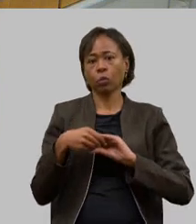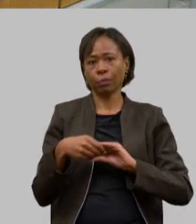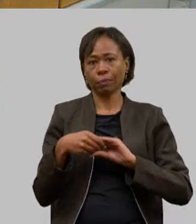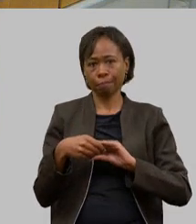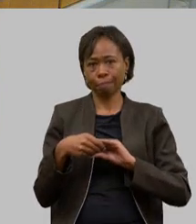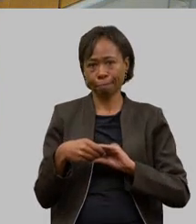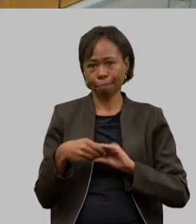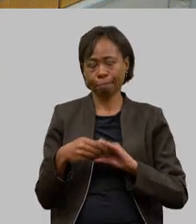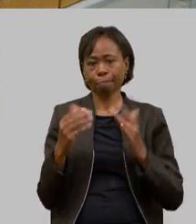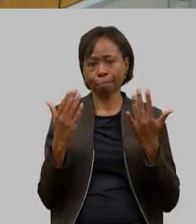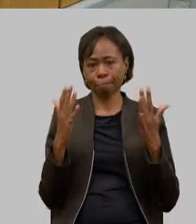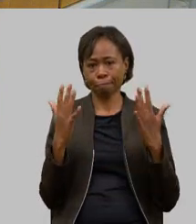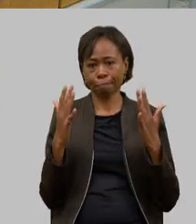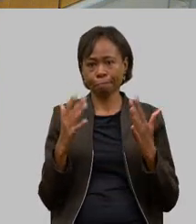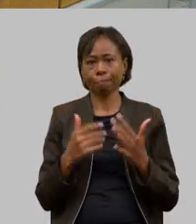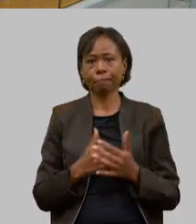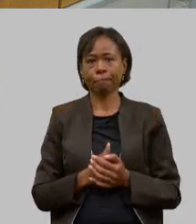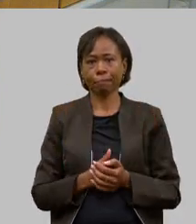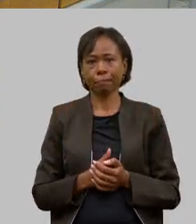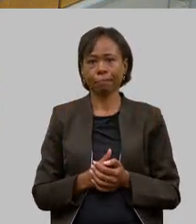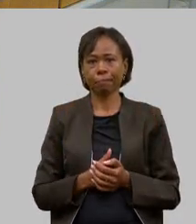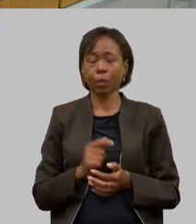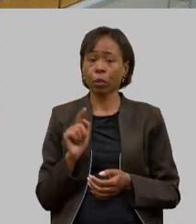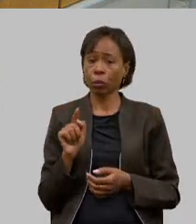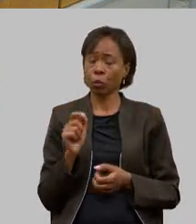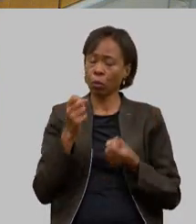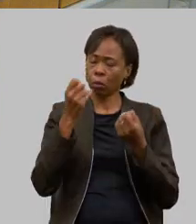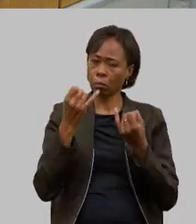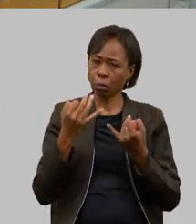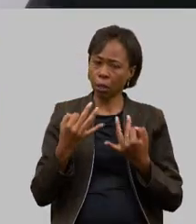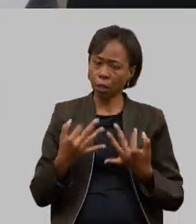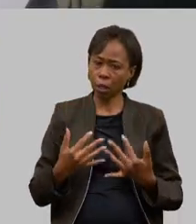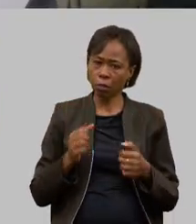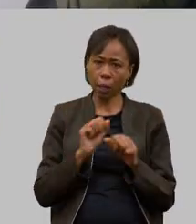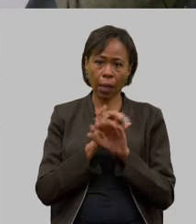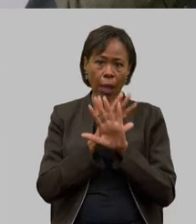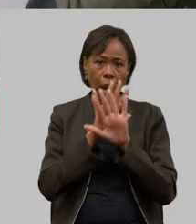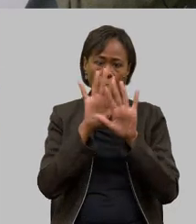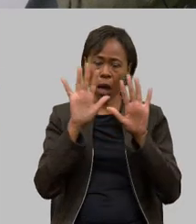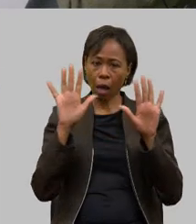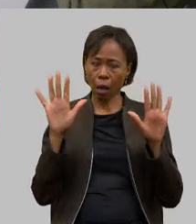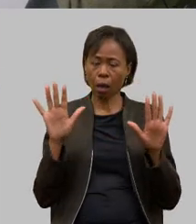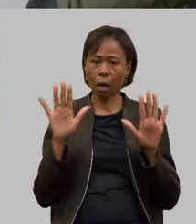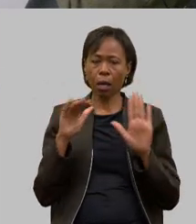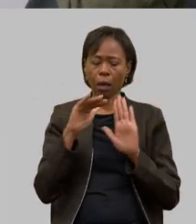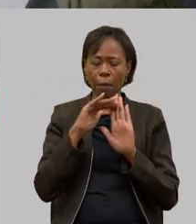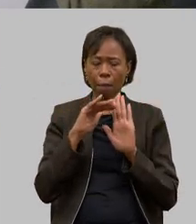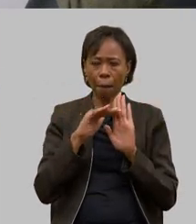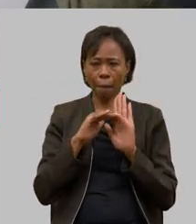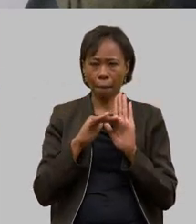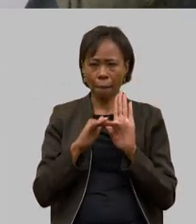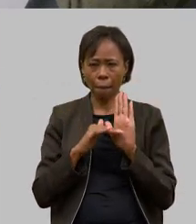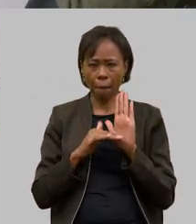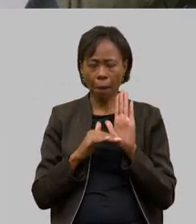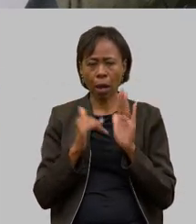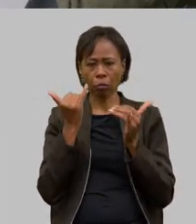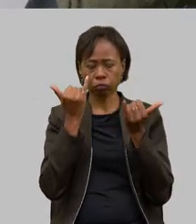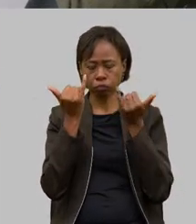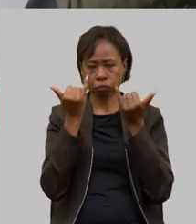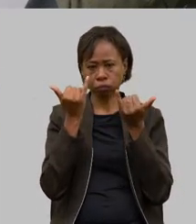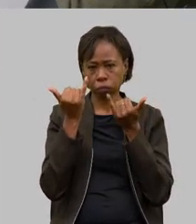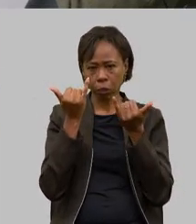pela sua clareza na exposição de tudo que foi apresentado aqui